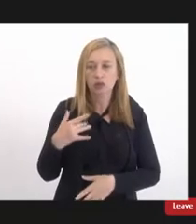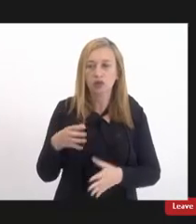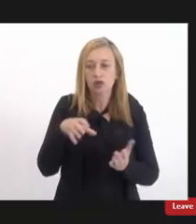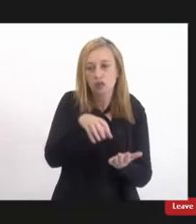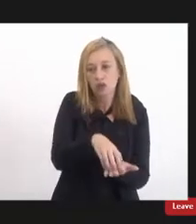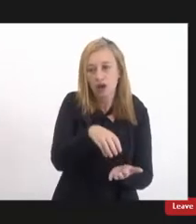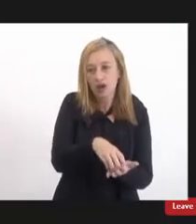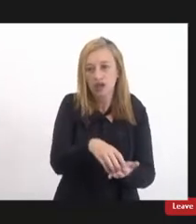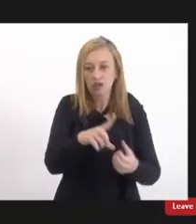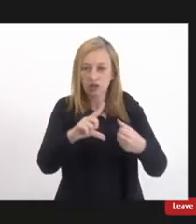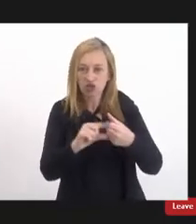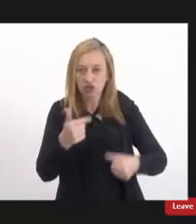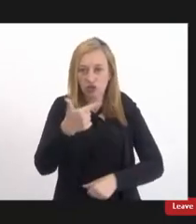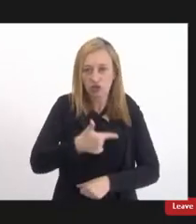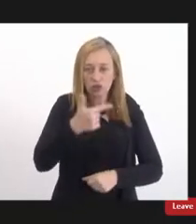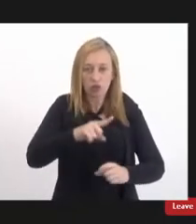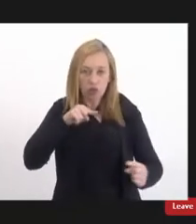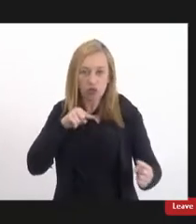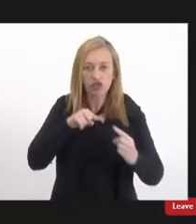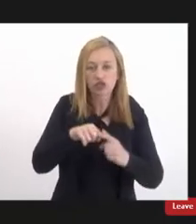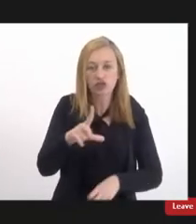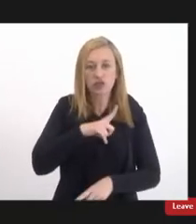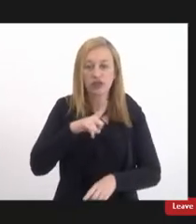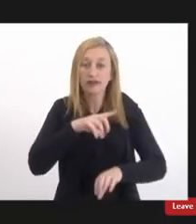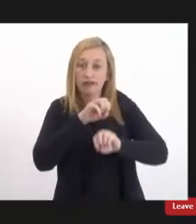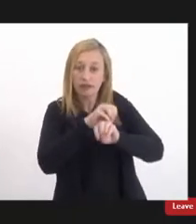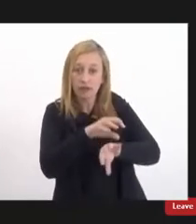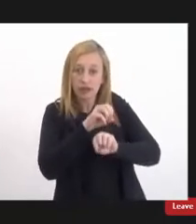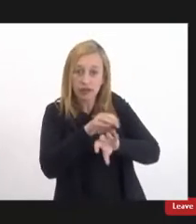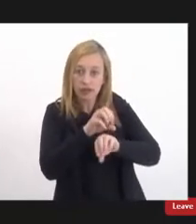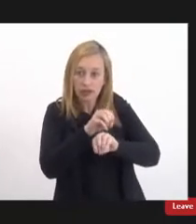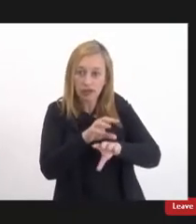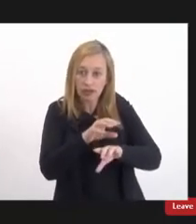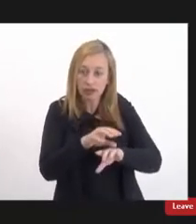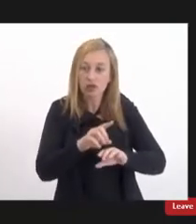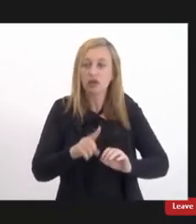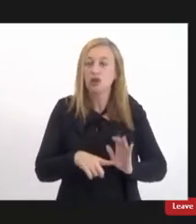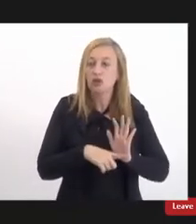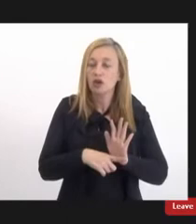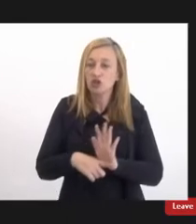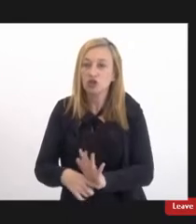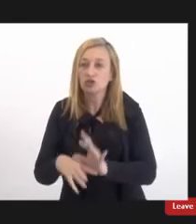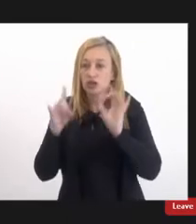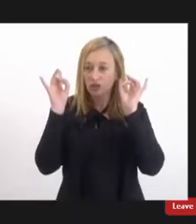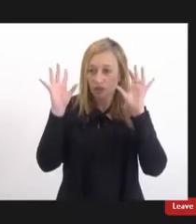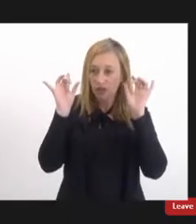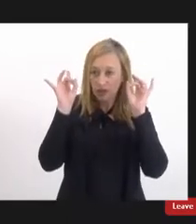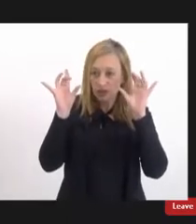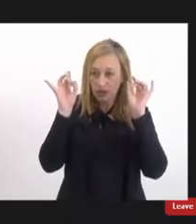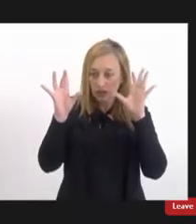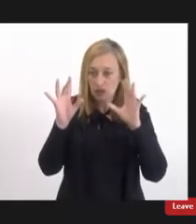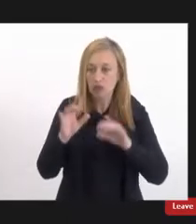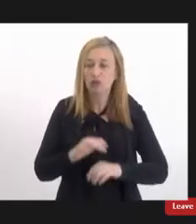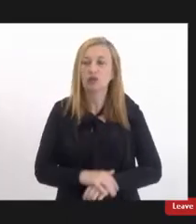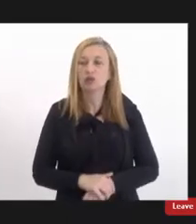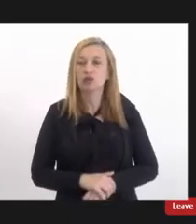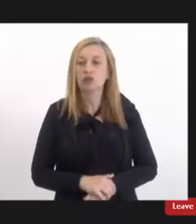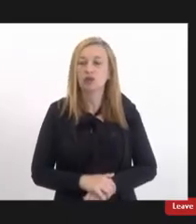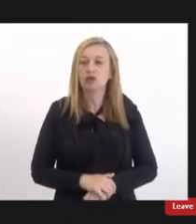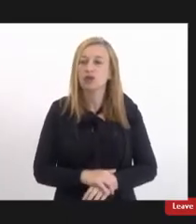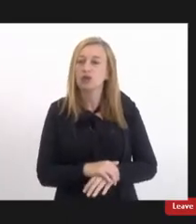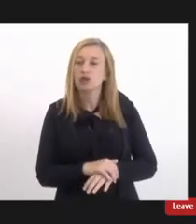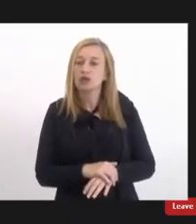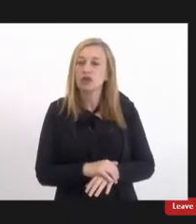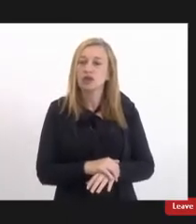no artigo segundo tem como objetivo a educação o atendimento especializado com o escopo de mapear